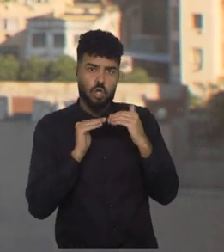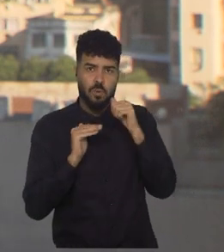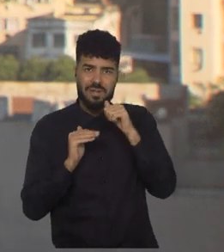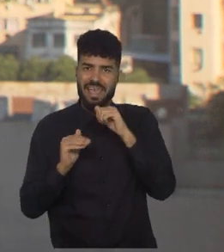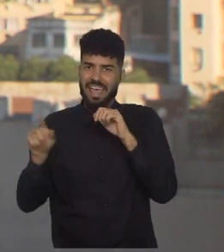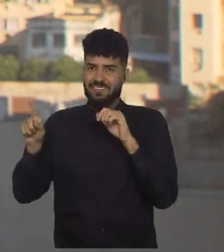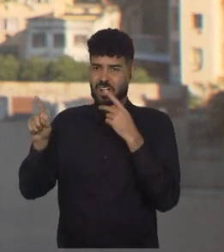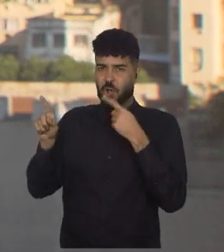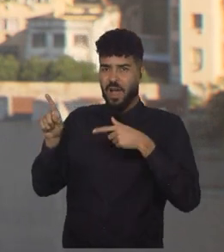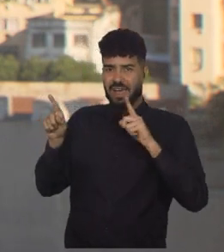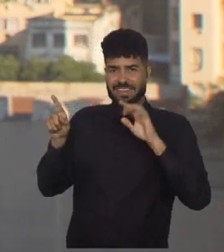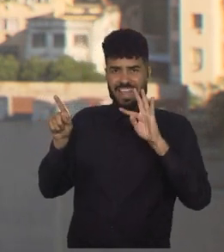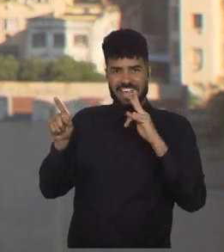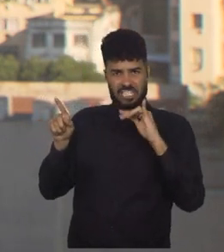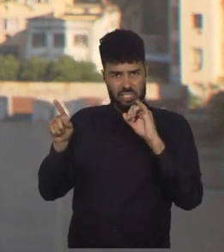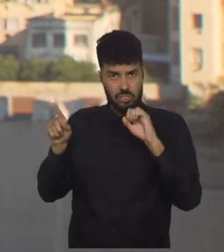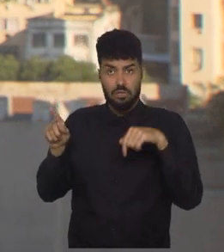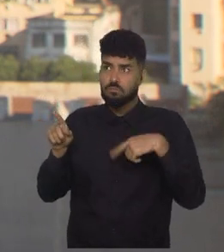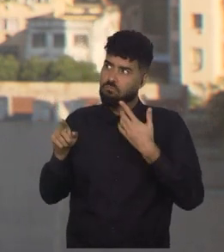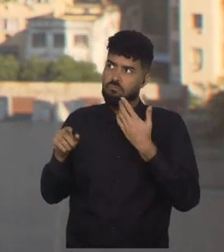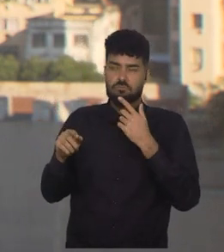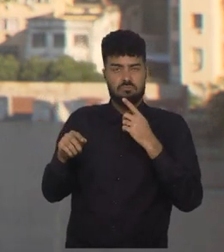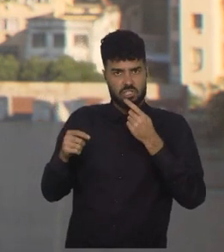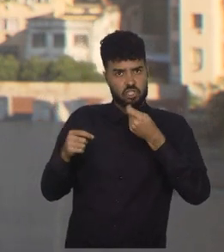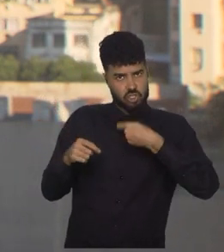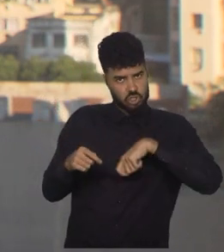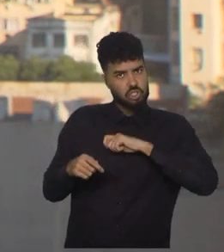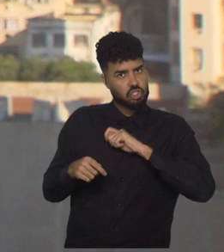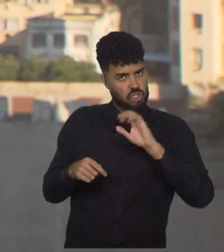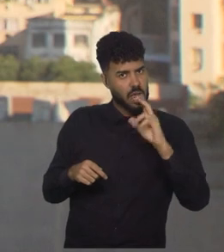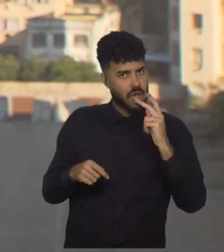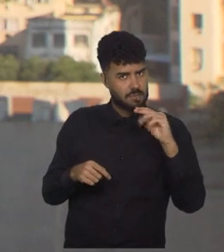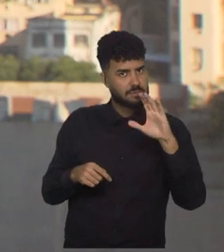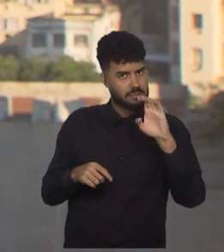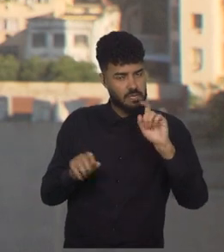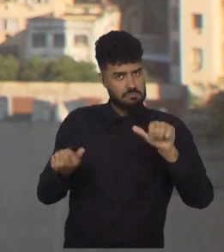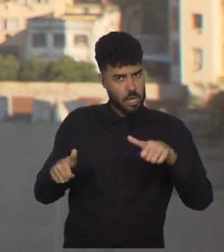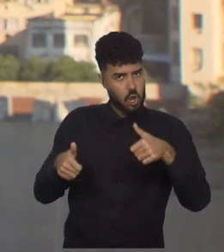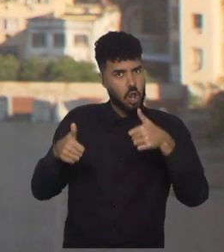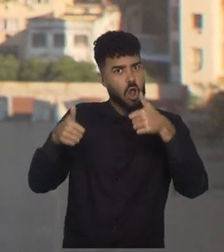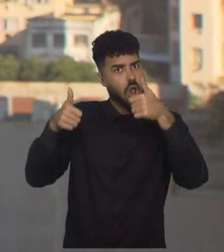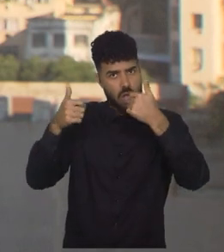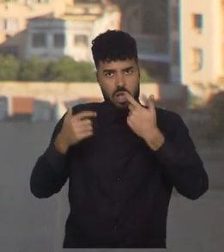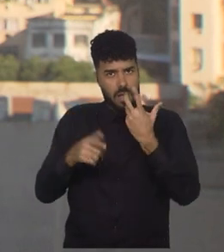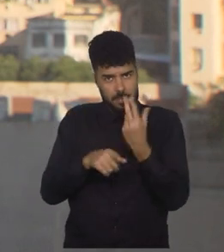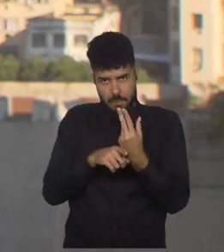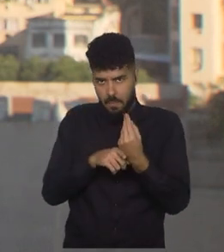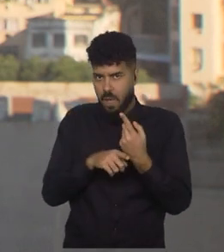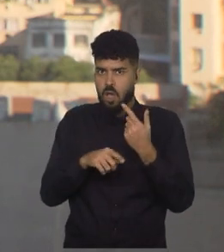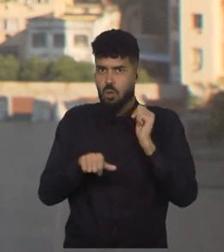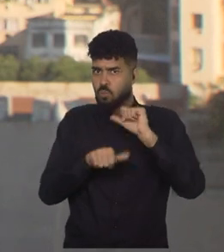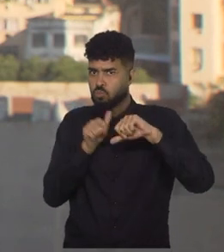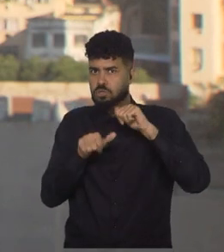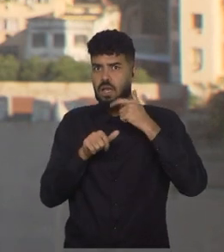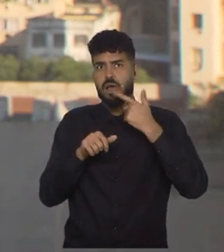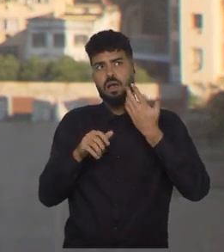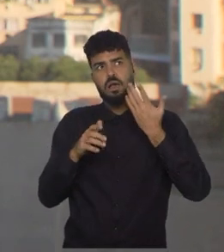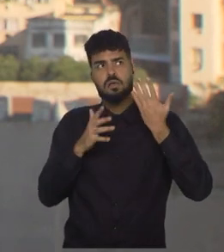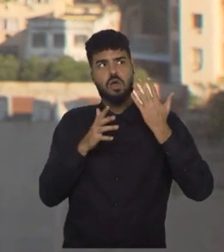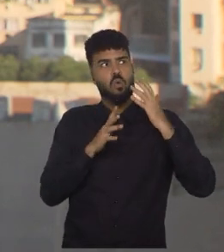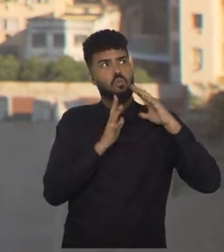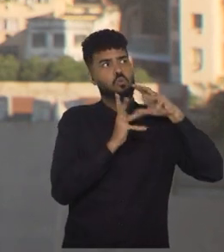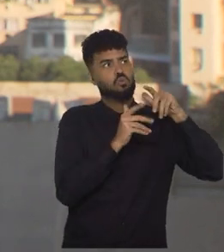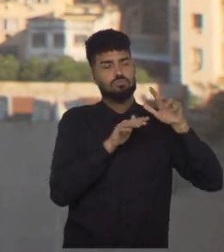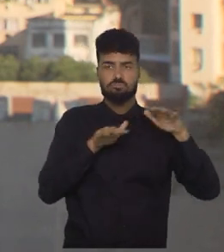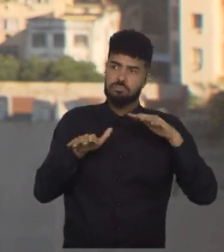de avançar bem, quebrar ali umas barreiras e levar para dentro também do país, né? Um outro cenário do futebol feminino que a gente